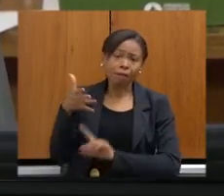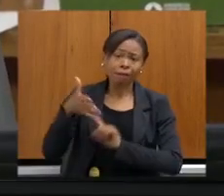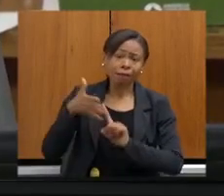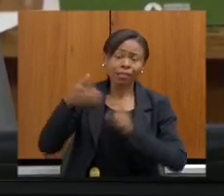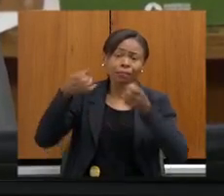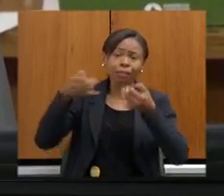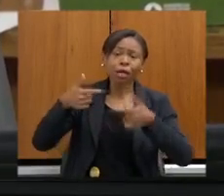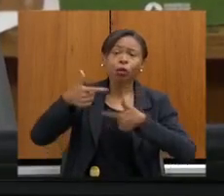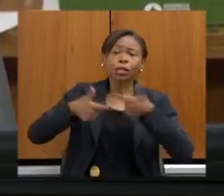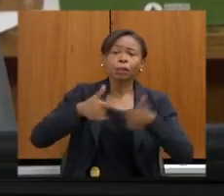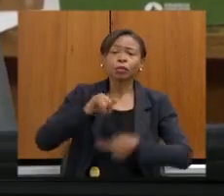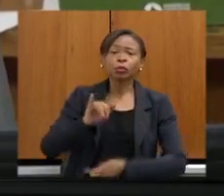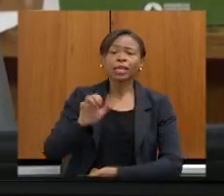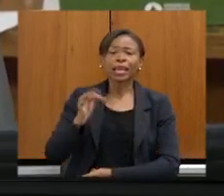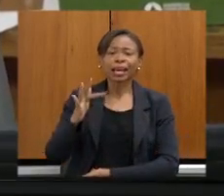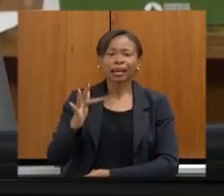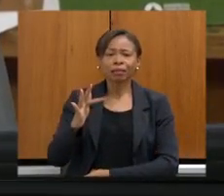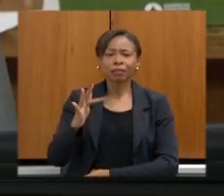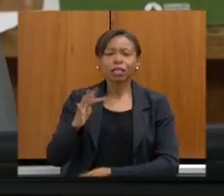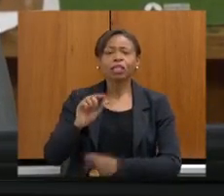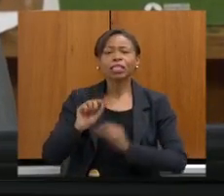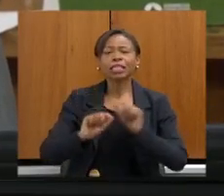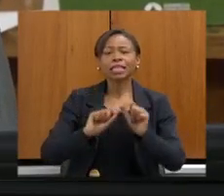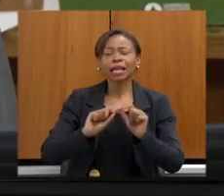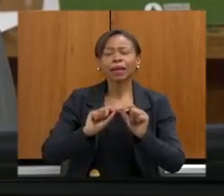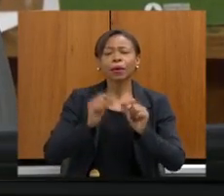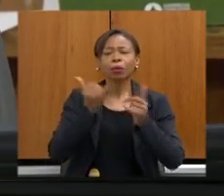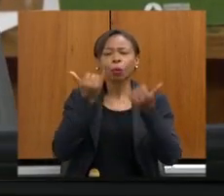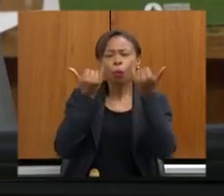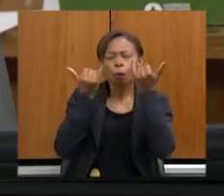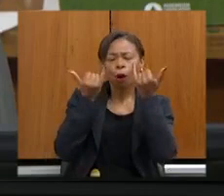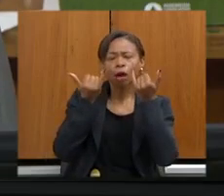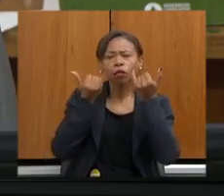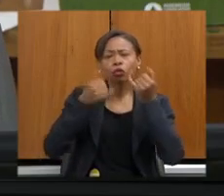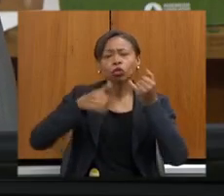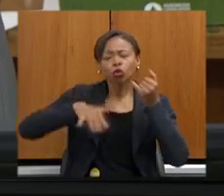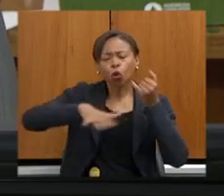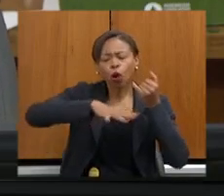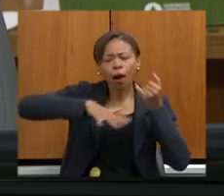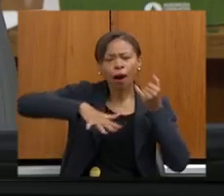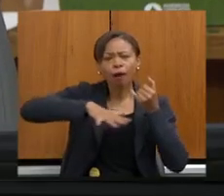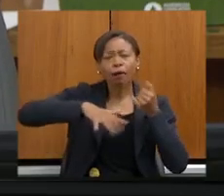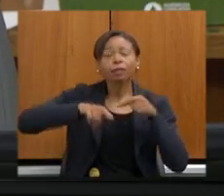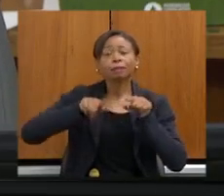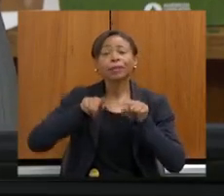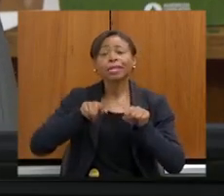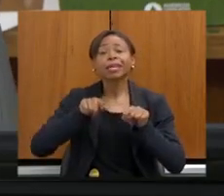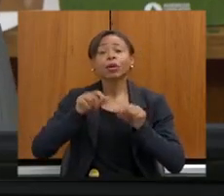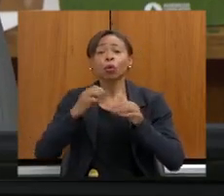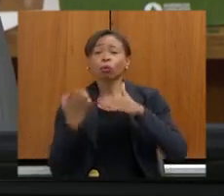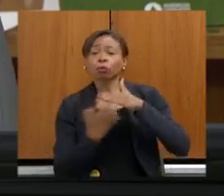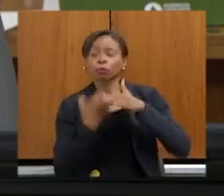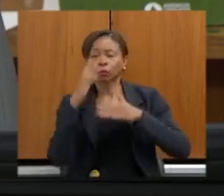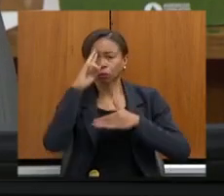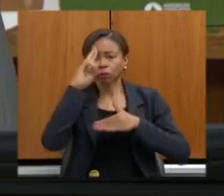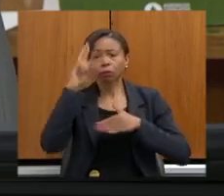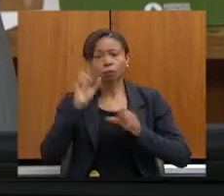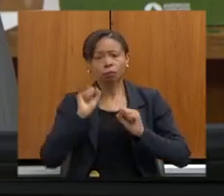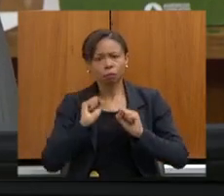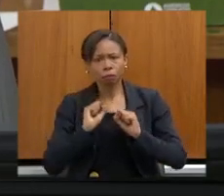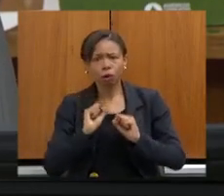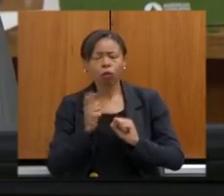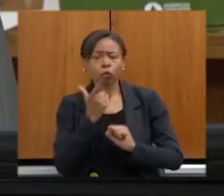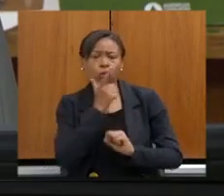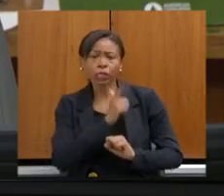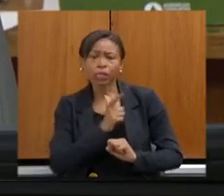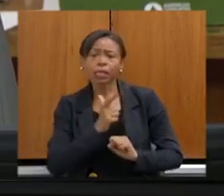está fazendo, do Banco de Áreas, para que a gente possa também dar ao empreendedor possibilidade de aquisição de áreas. A gente sabe